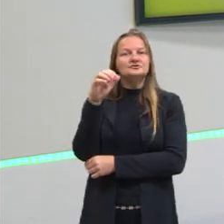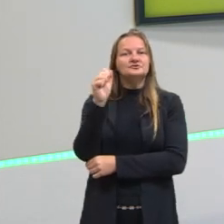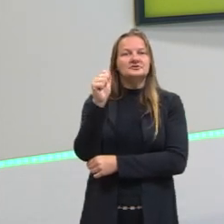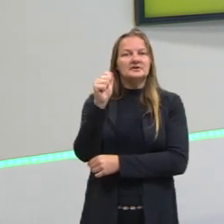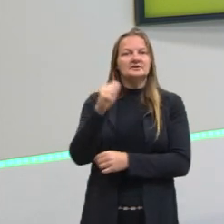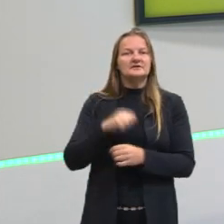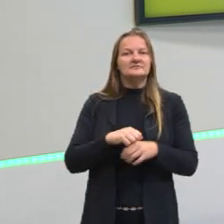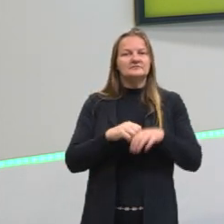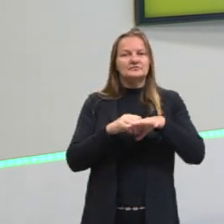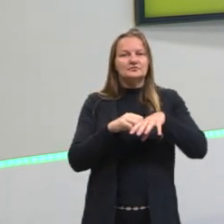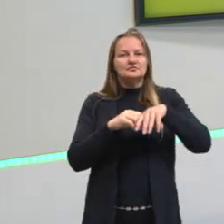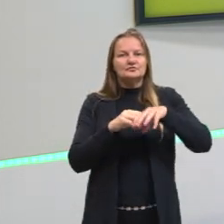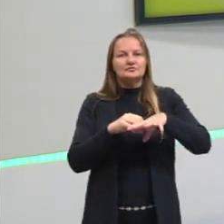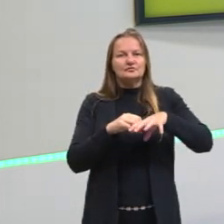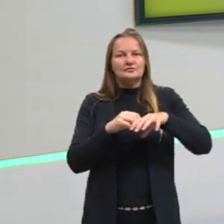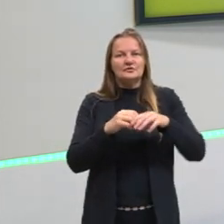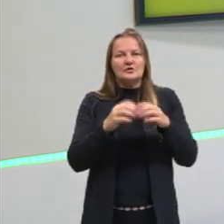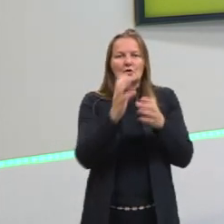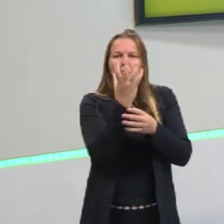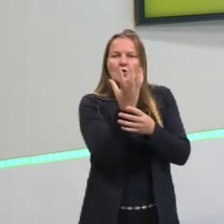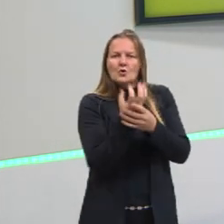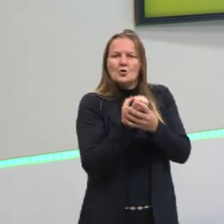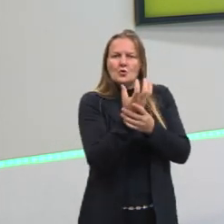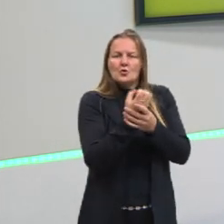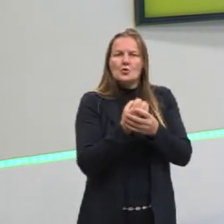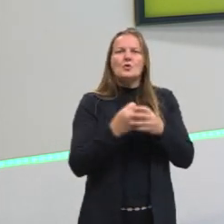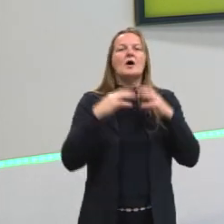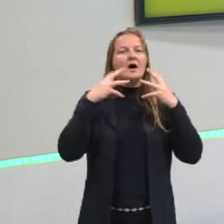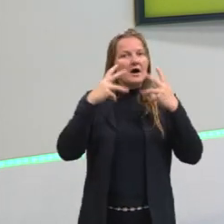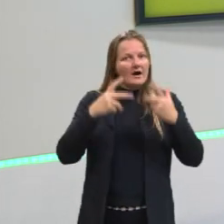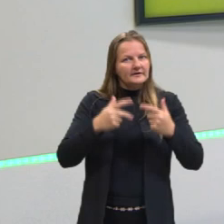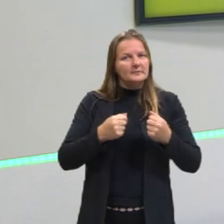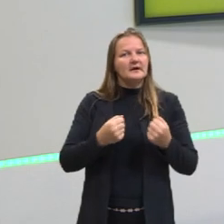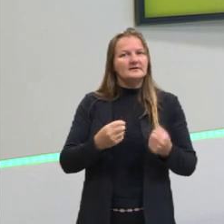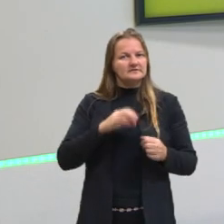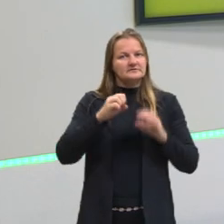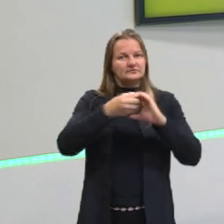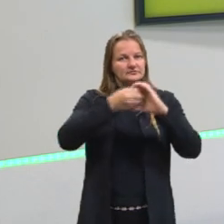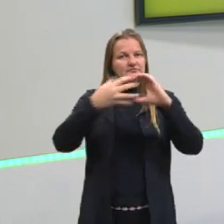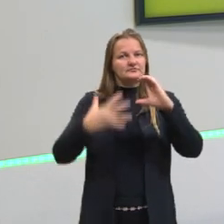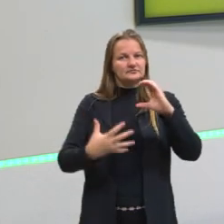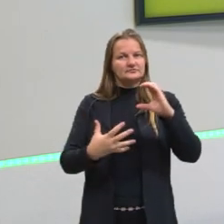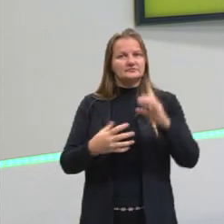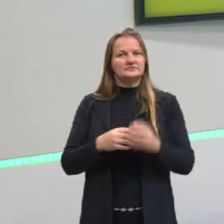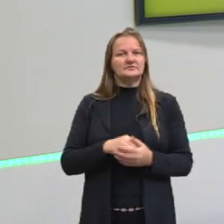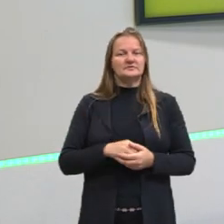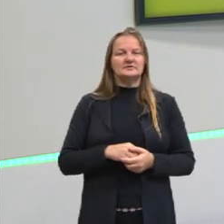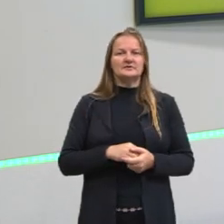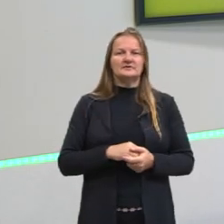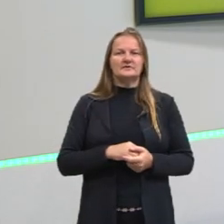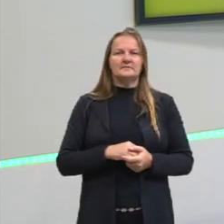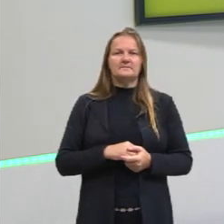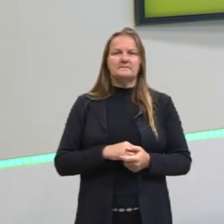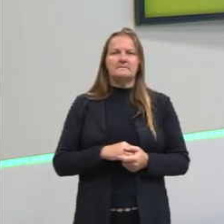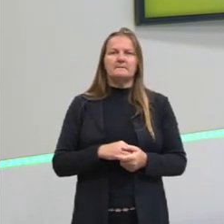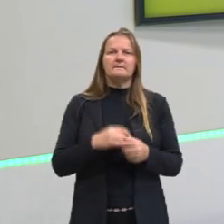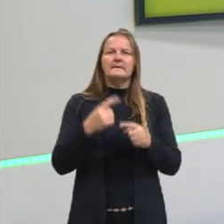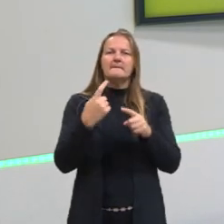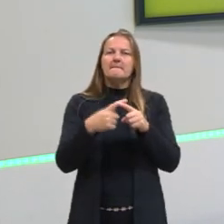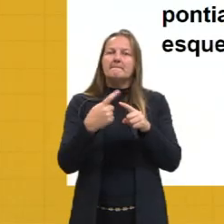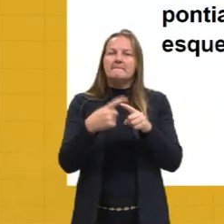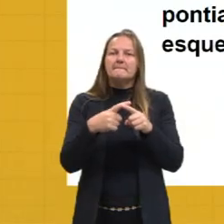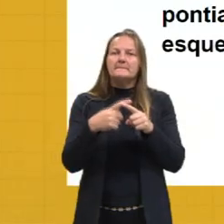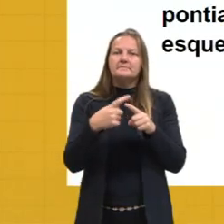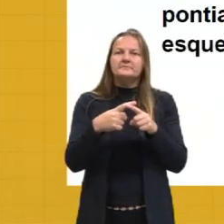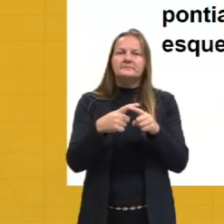no reino animal lá. Se alimenta, semelhança com as características do reino animal, todas. Então, desde as